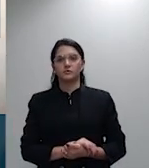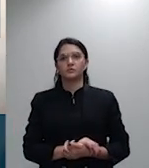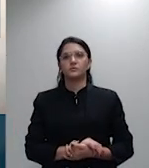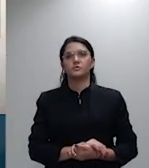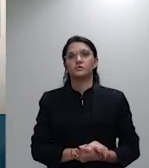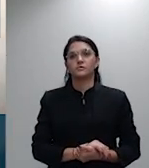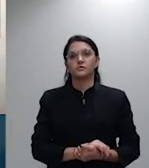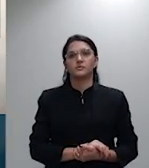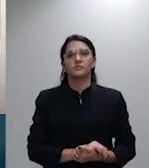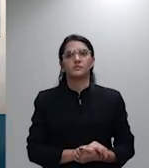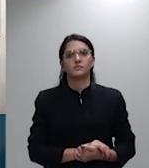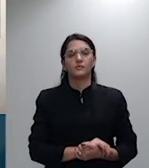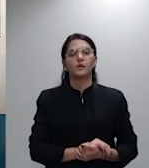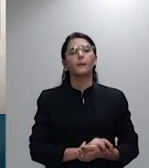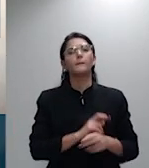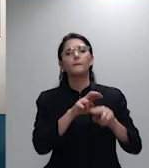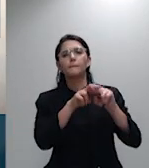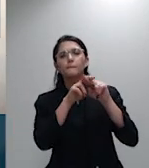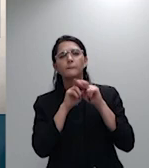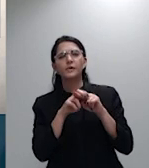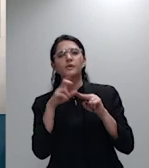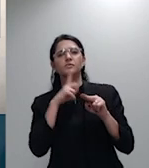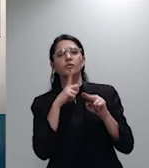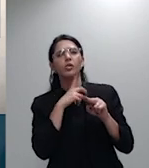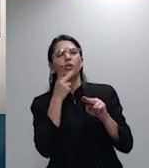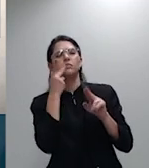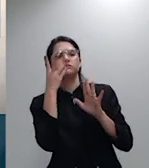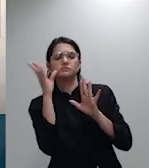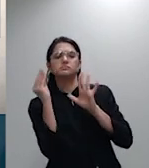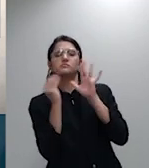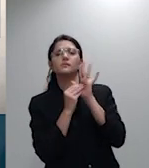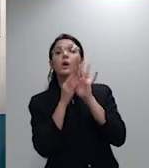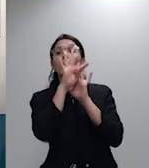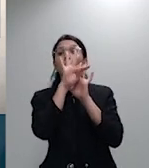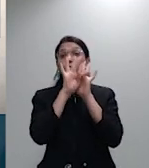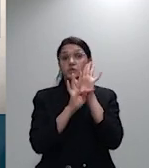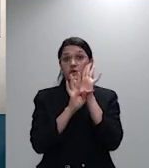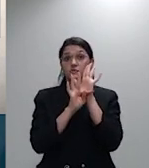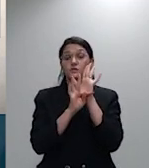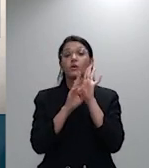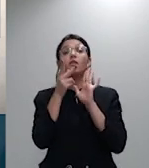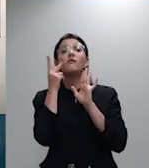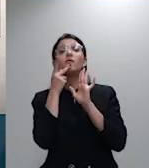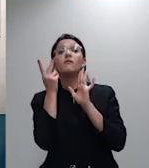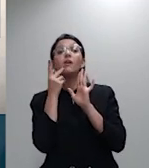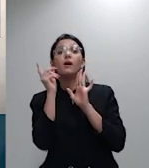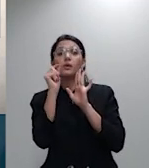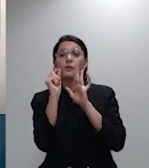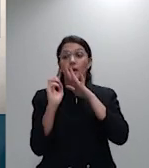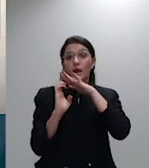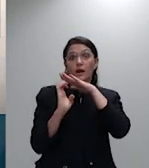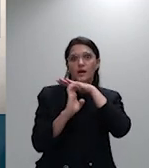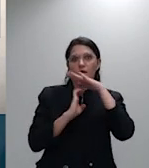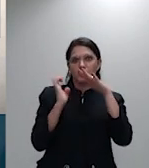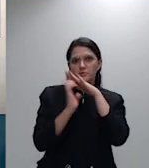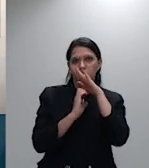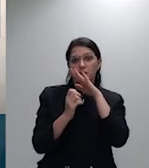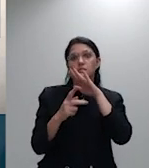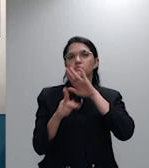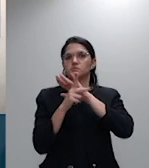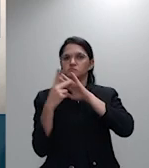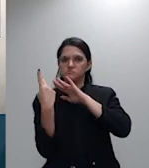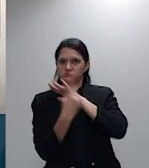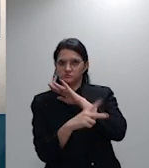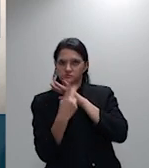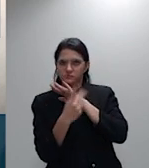texto cabe a operadora o ônus de provar a existência de base atuarial idônea